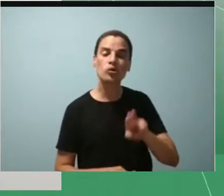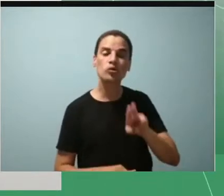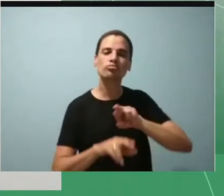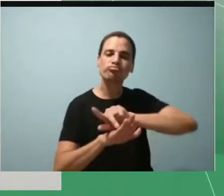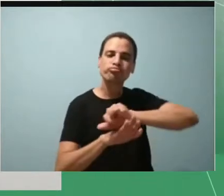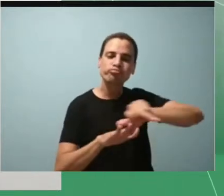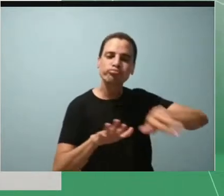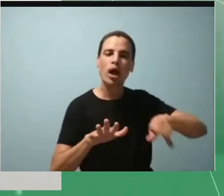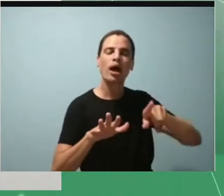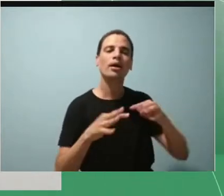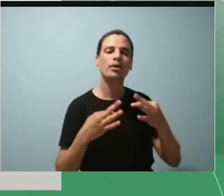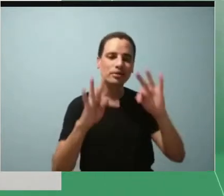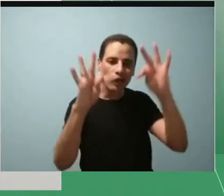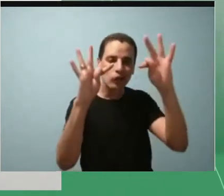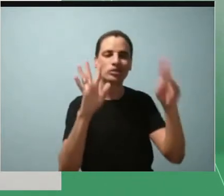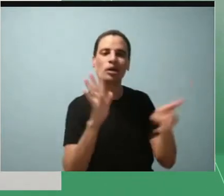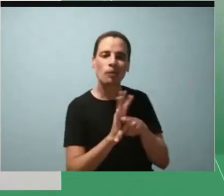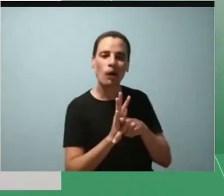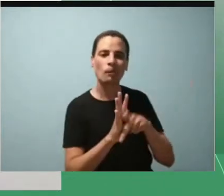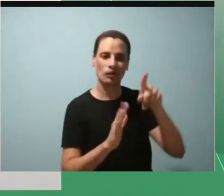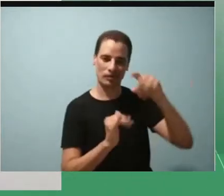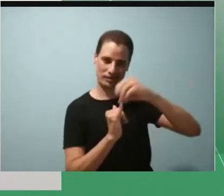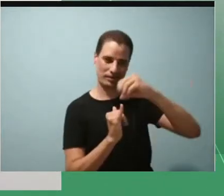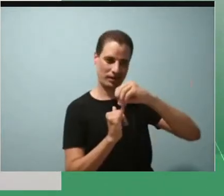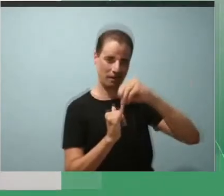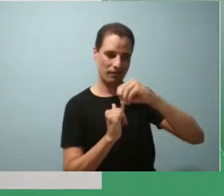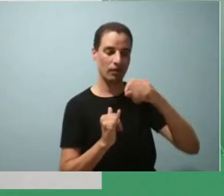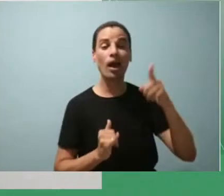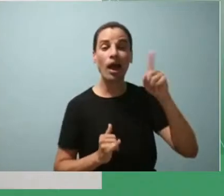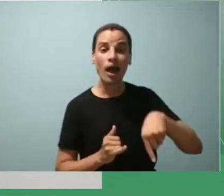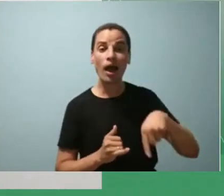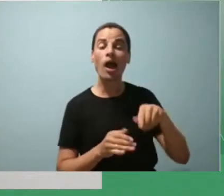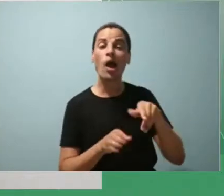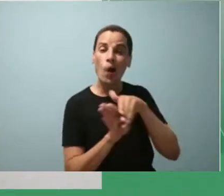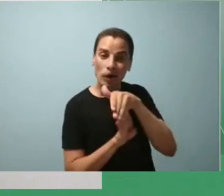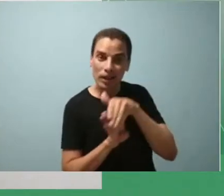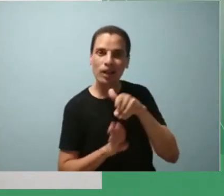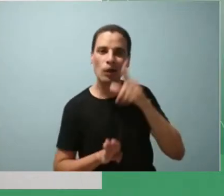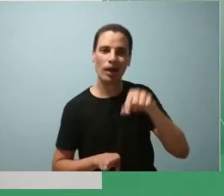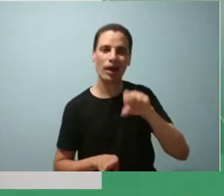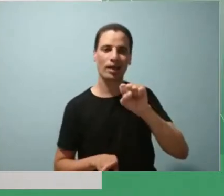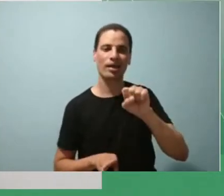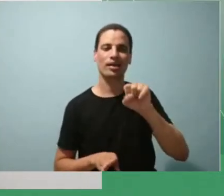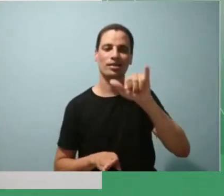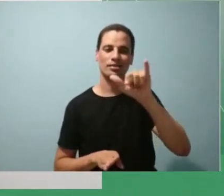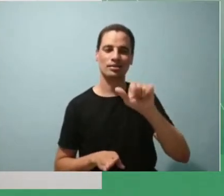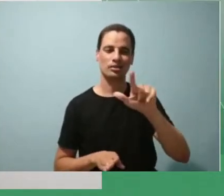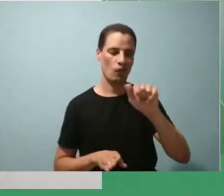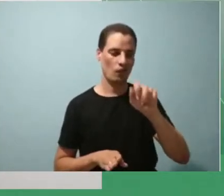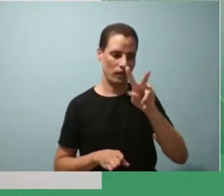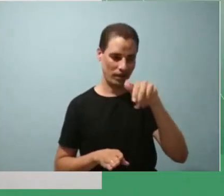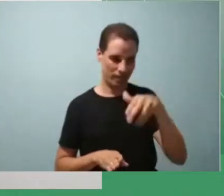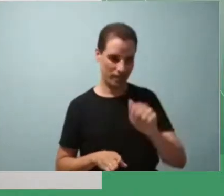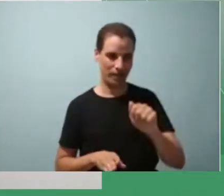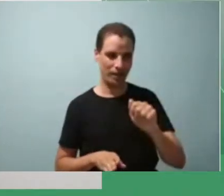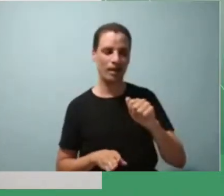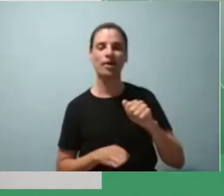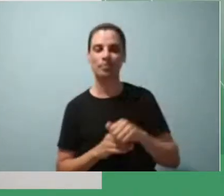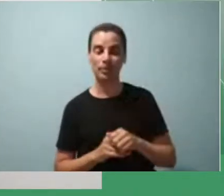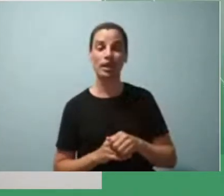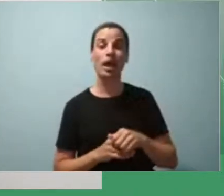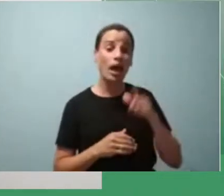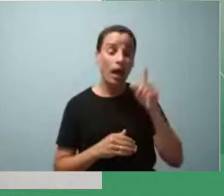de Brasília. A minha orientadora é a Silvana Carla. Quero contrar que essa pesquisa já foi